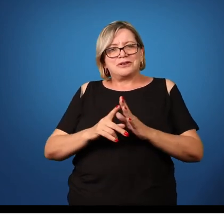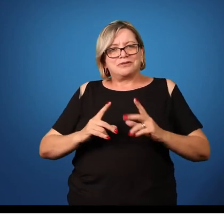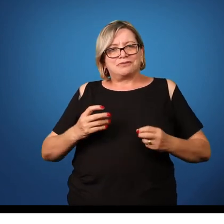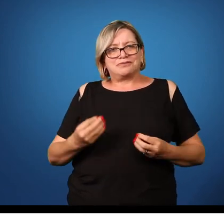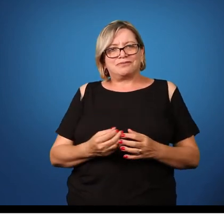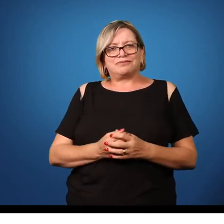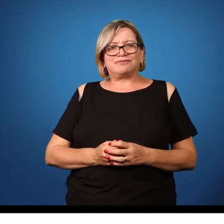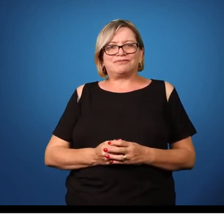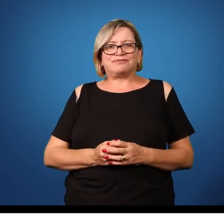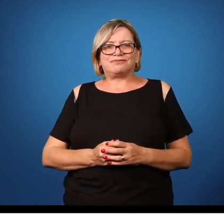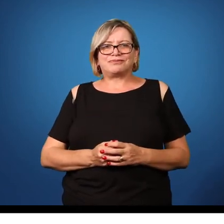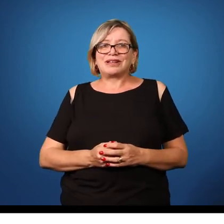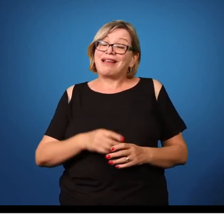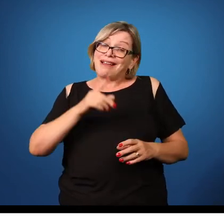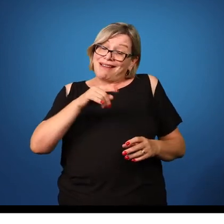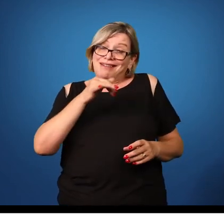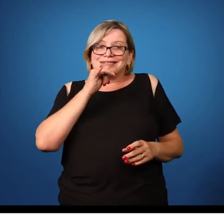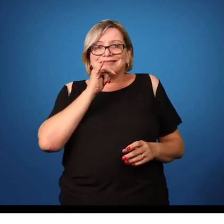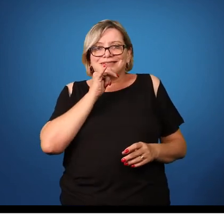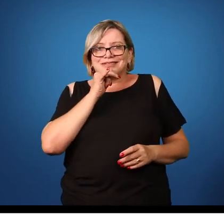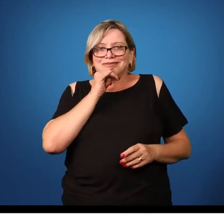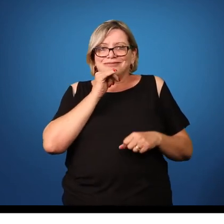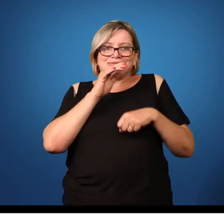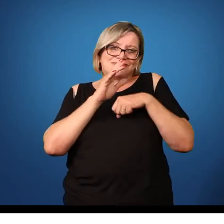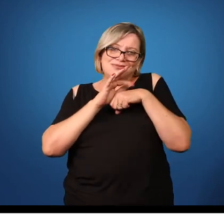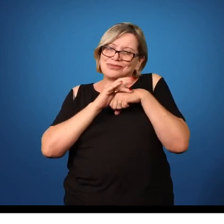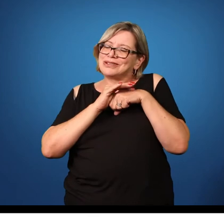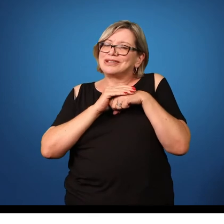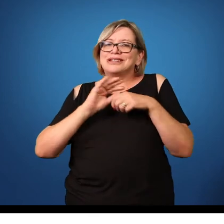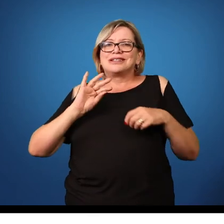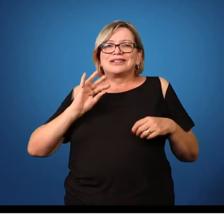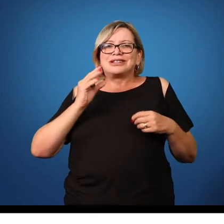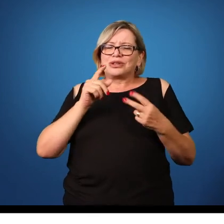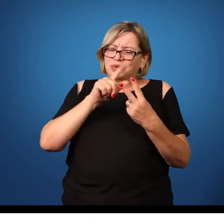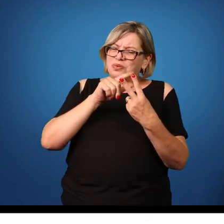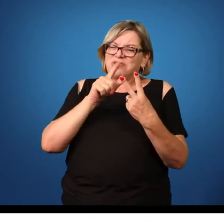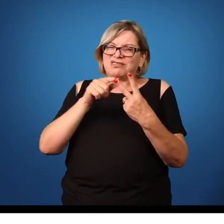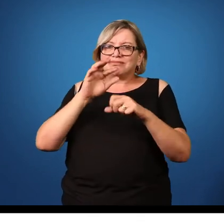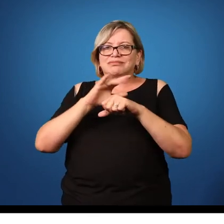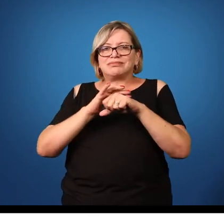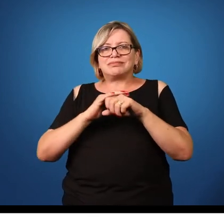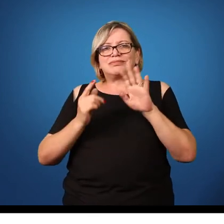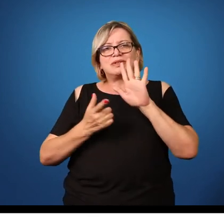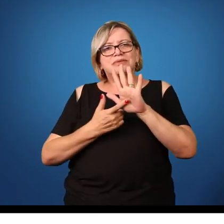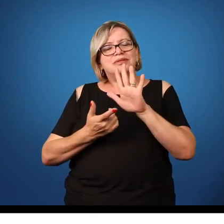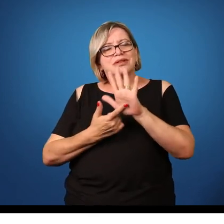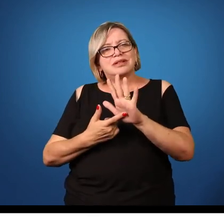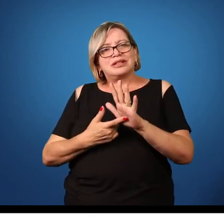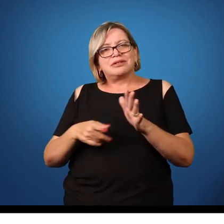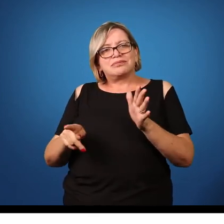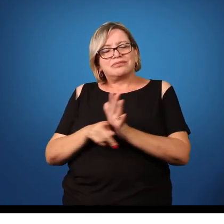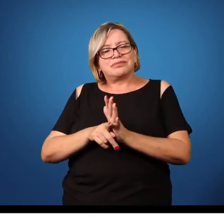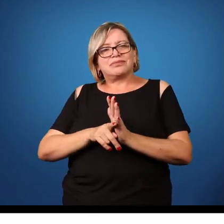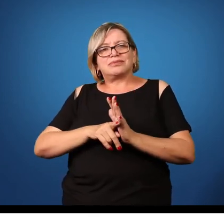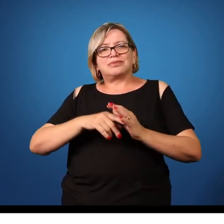bom pessoal esse é um exemplo de uma doença na verdade duas doenças causadas por